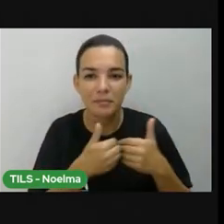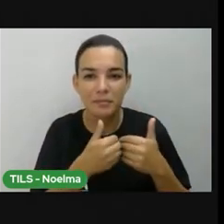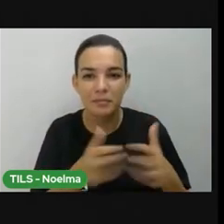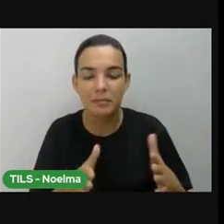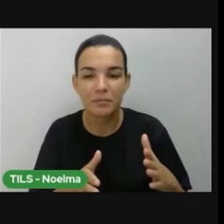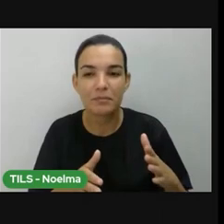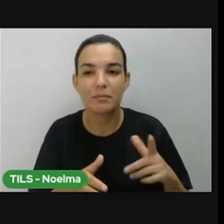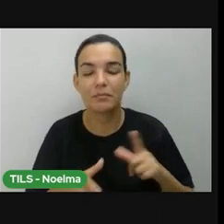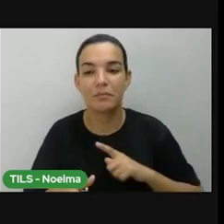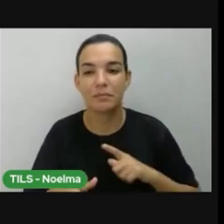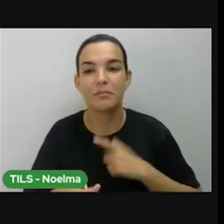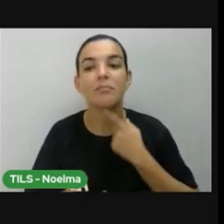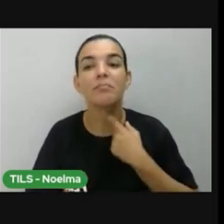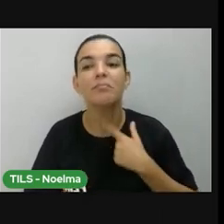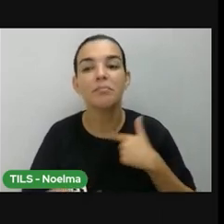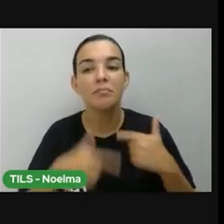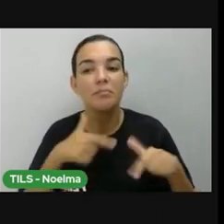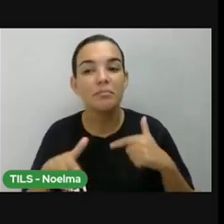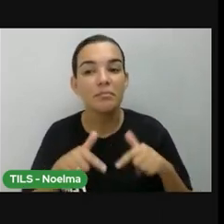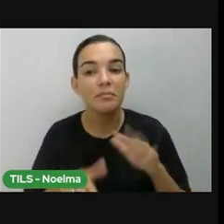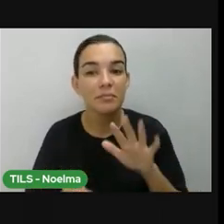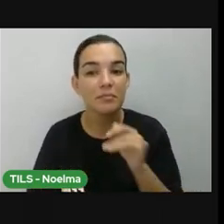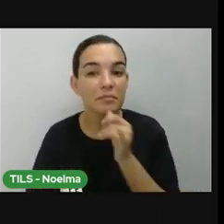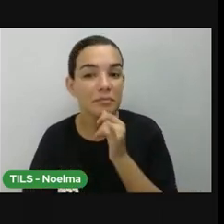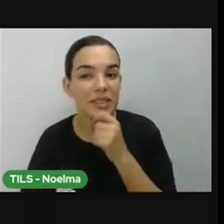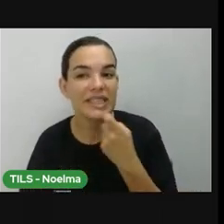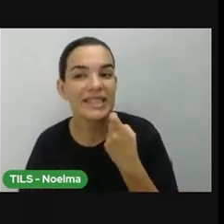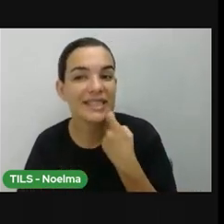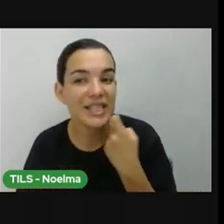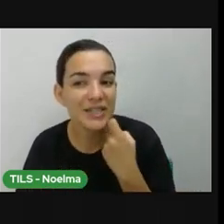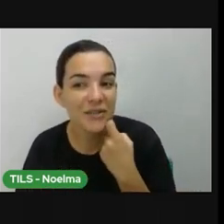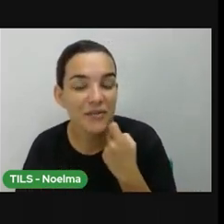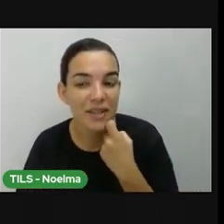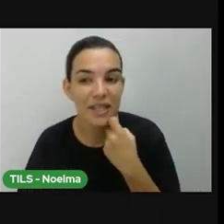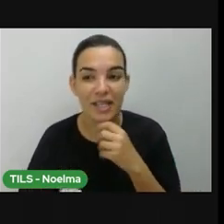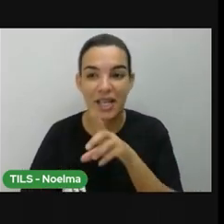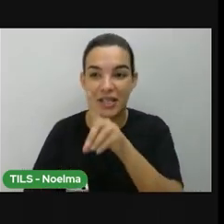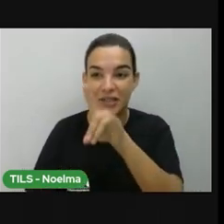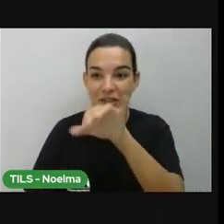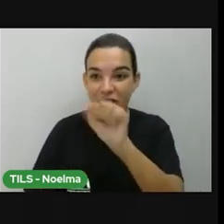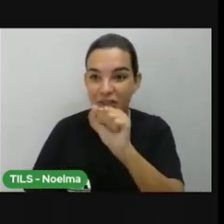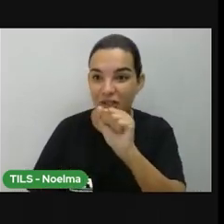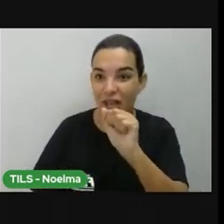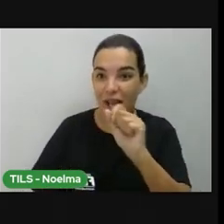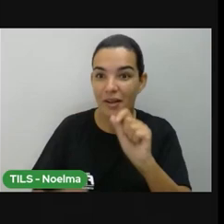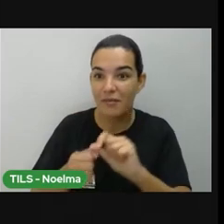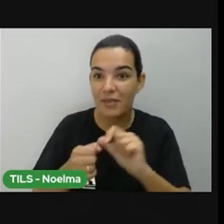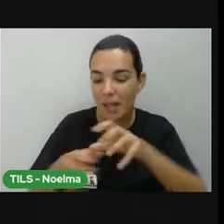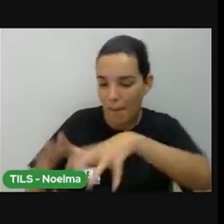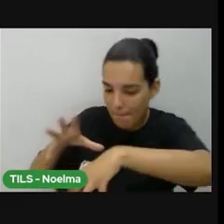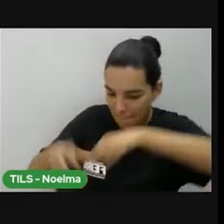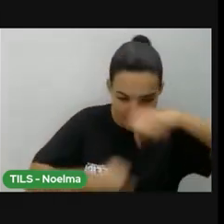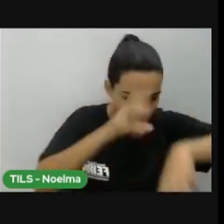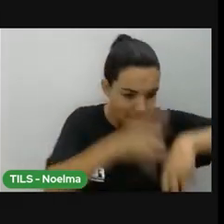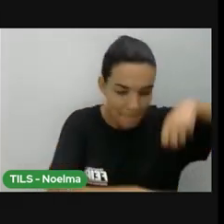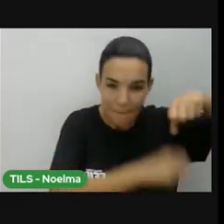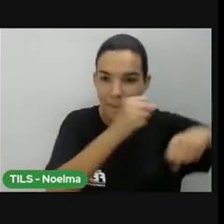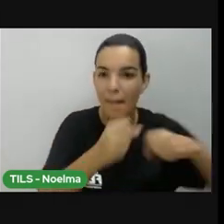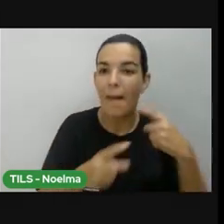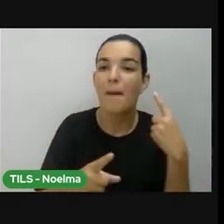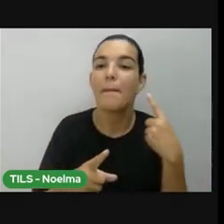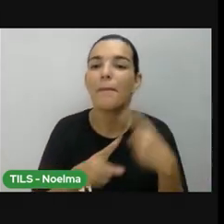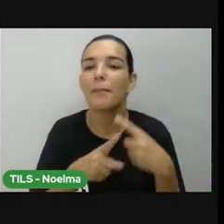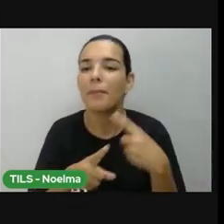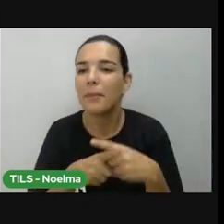sexta-feira de tarde, era dia de arrancar a verdura, já tinha um grupo, que viesse arrancar a verdura, lavar, empalar, para de manhã, botar no